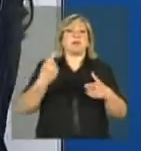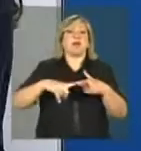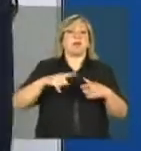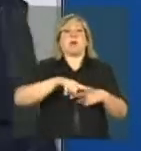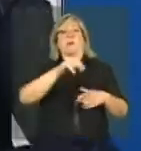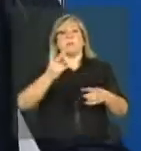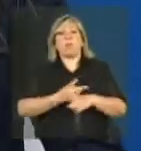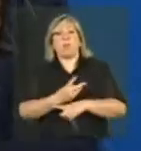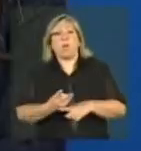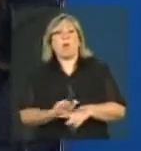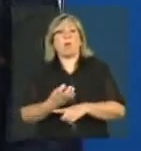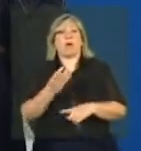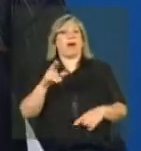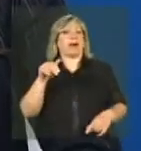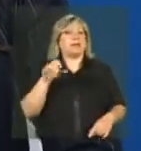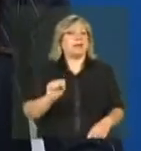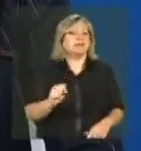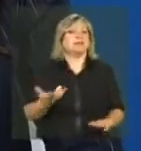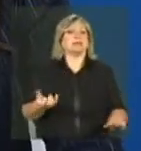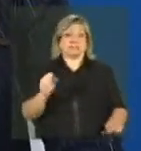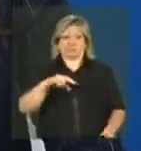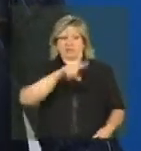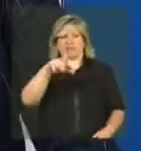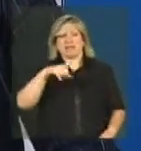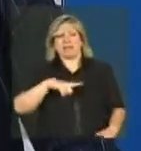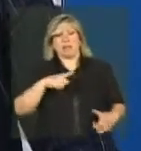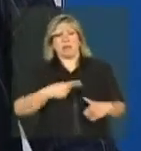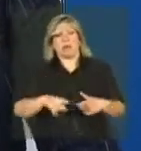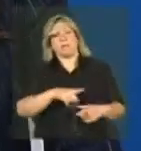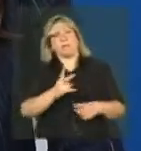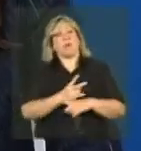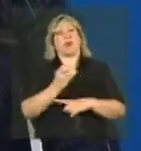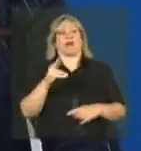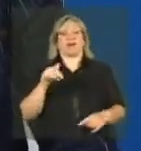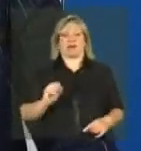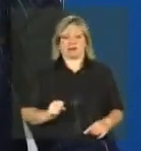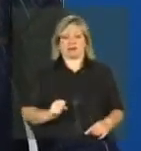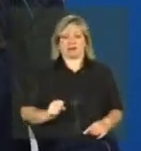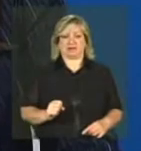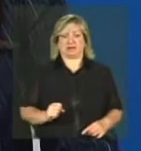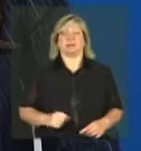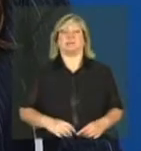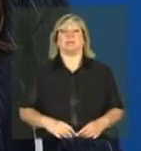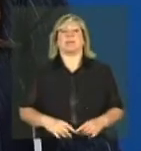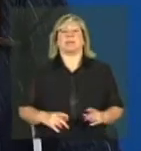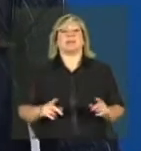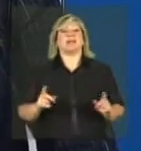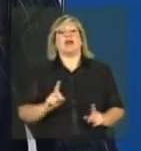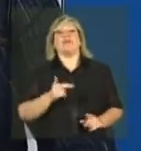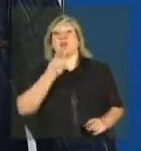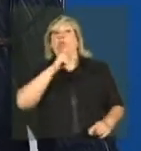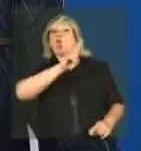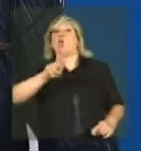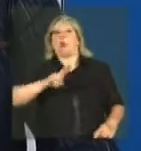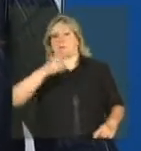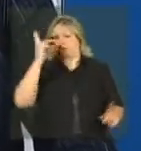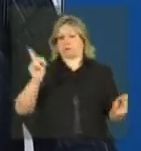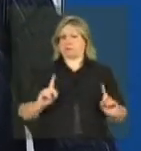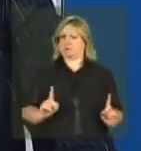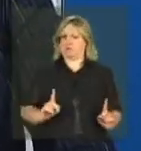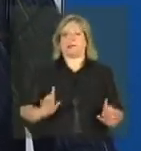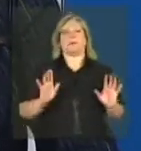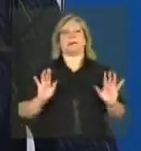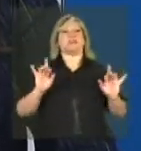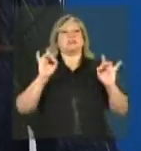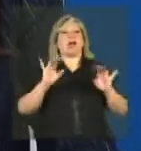procure o CRAS, procure, se vocês tiverem essa situação, procure o CRAS, não de forma alguma dizendo o nome das pessoas para não expô-las, né?